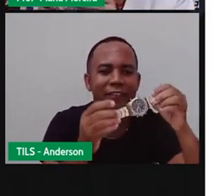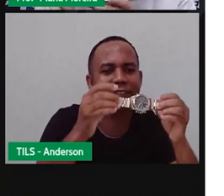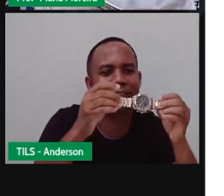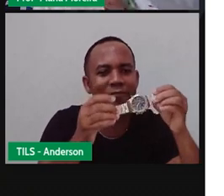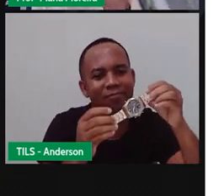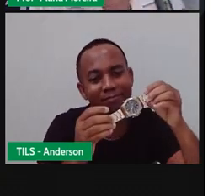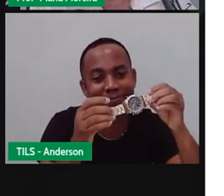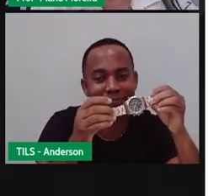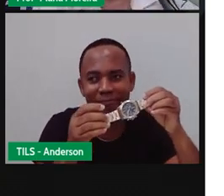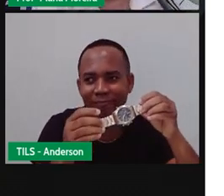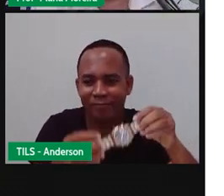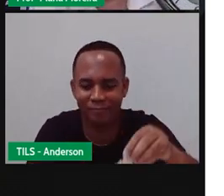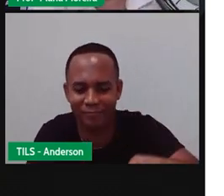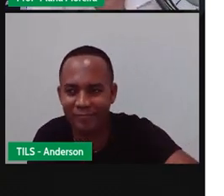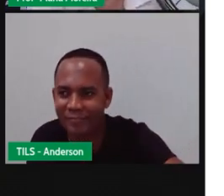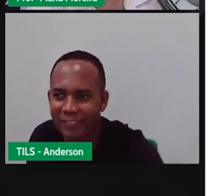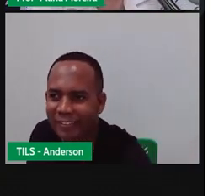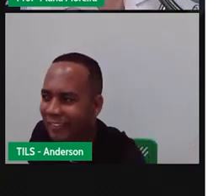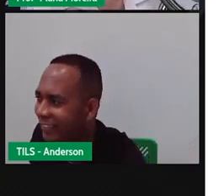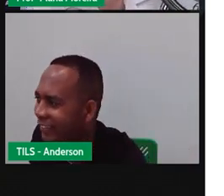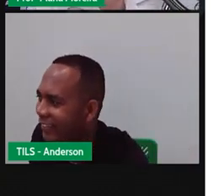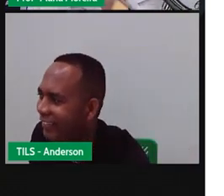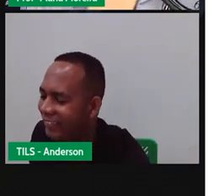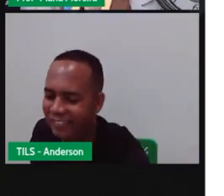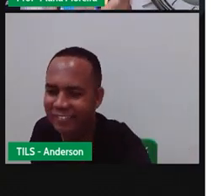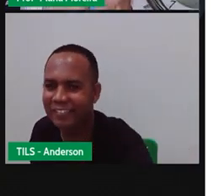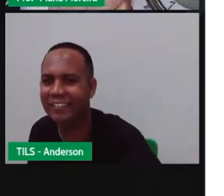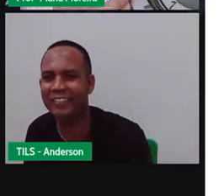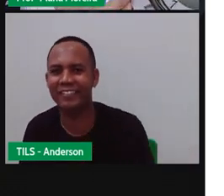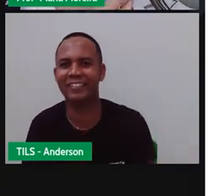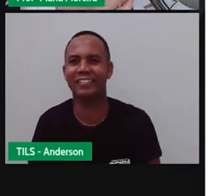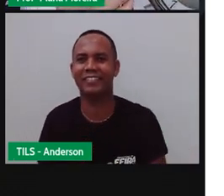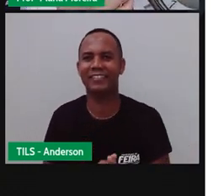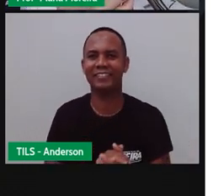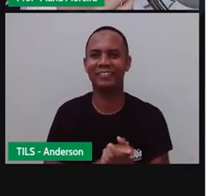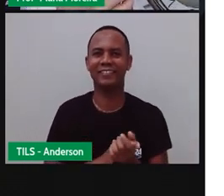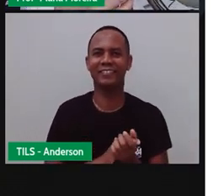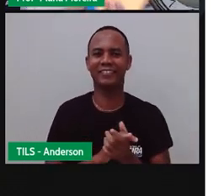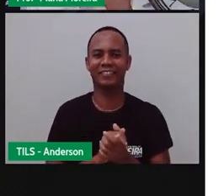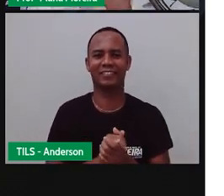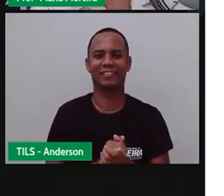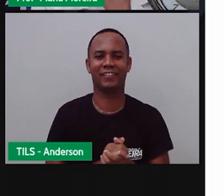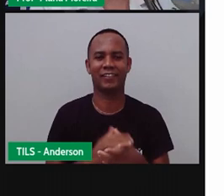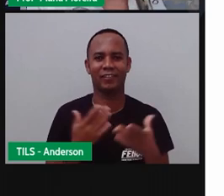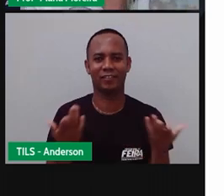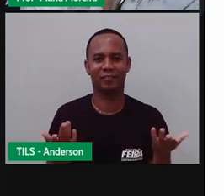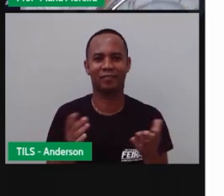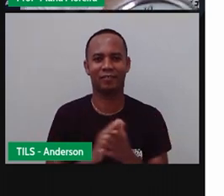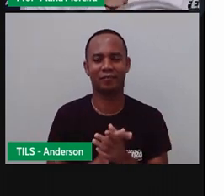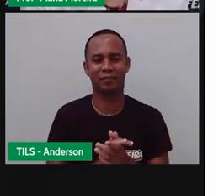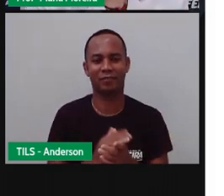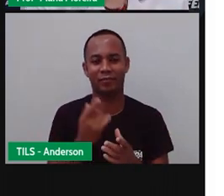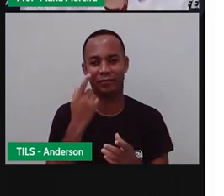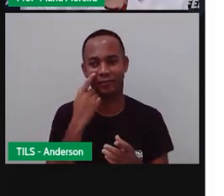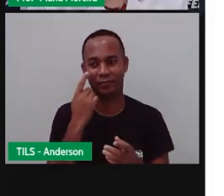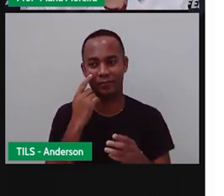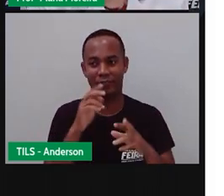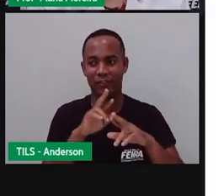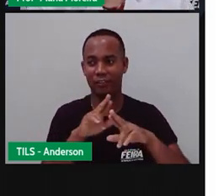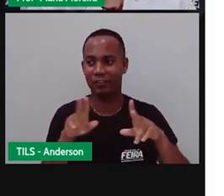Pronto. Ou o relógio que a gente tem aonde? No celular. Que é esse aqui que marca o quê? As horas. Então, são